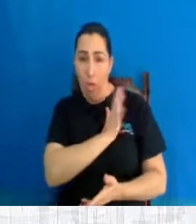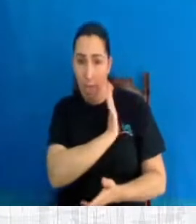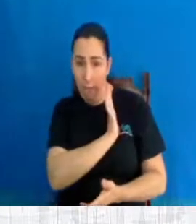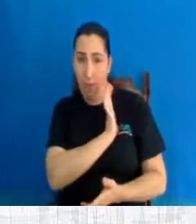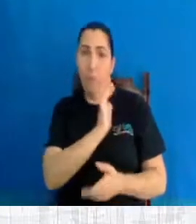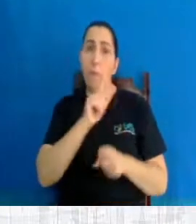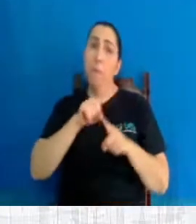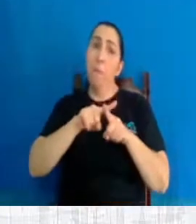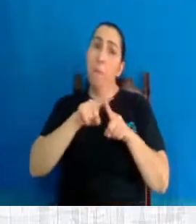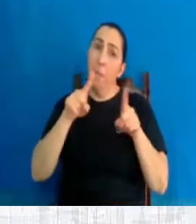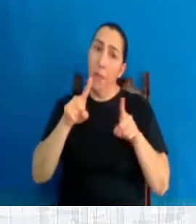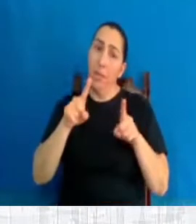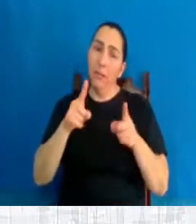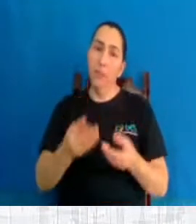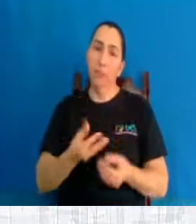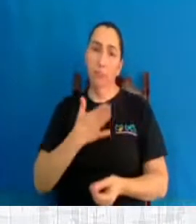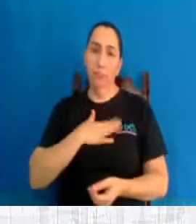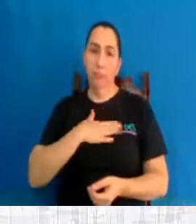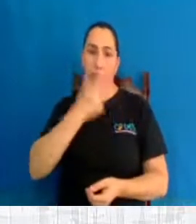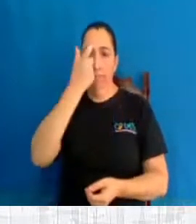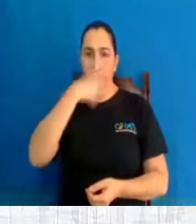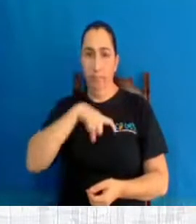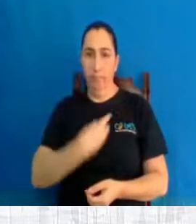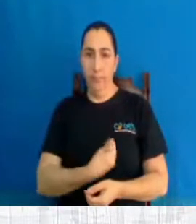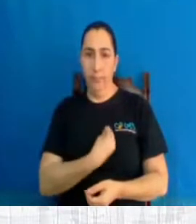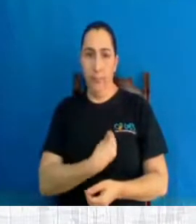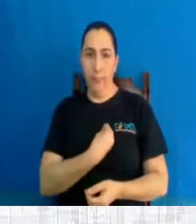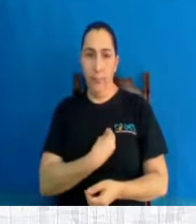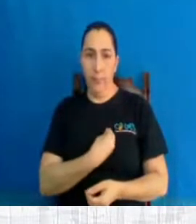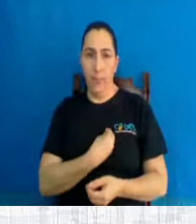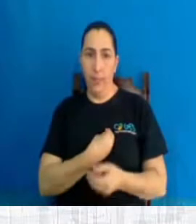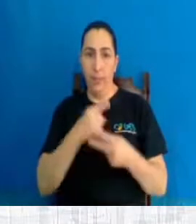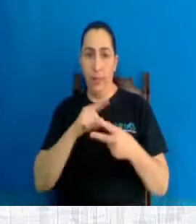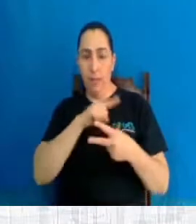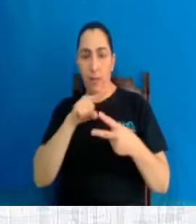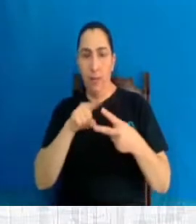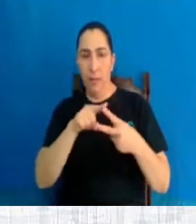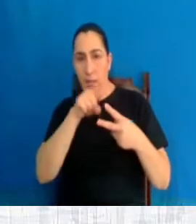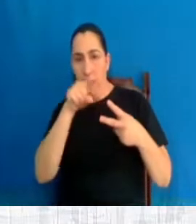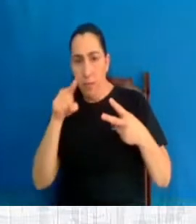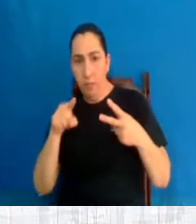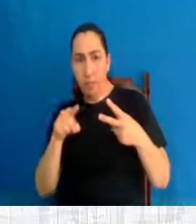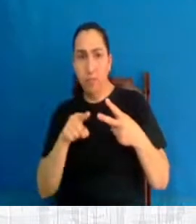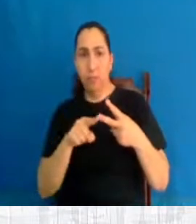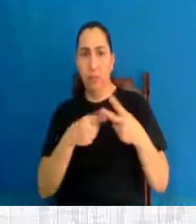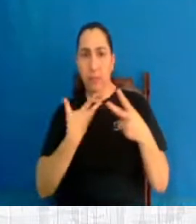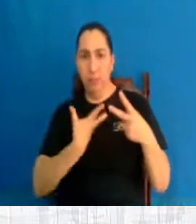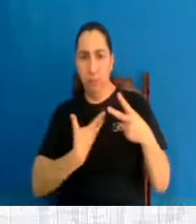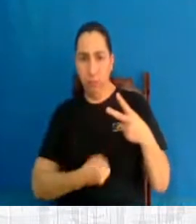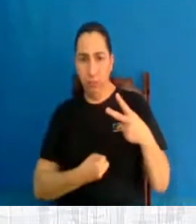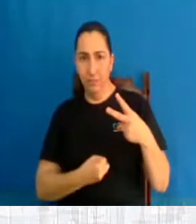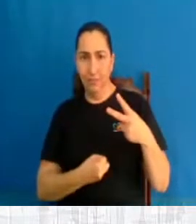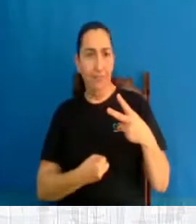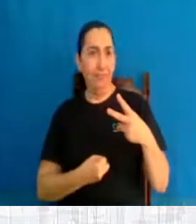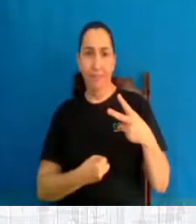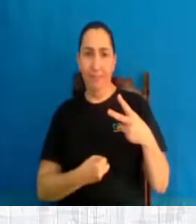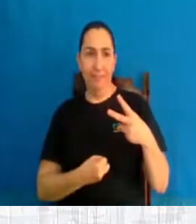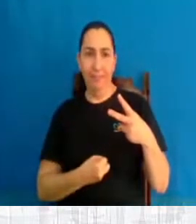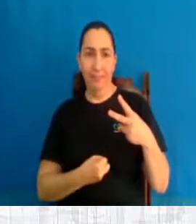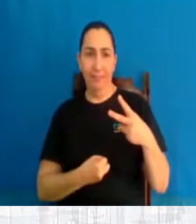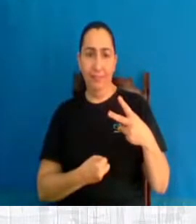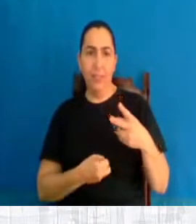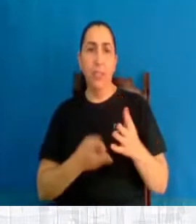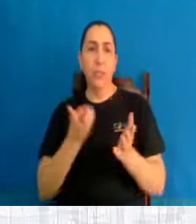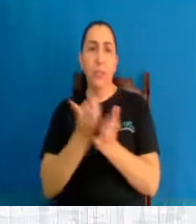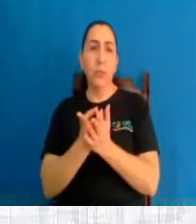abominável. Mas pelo menos não nos matou. Então, será que um crime vai resolver outro crime? Não desengravida a mulher. A mulher